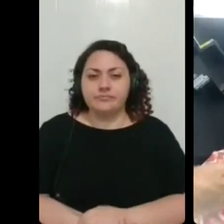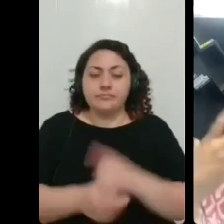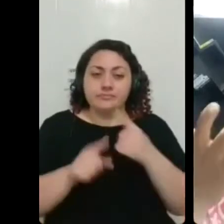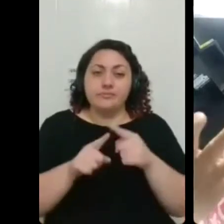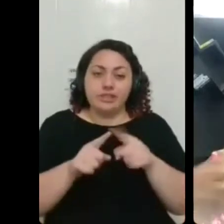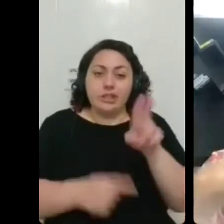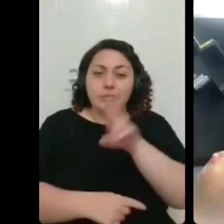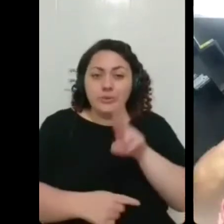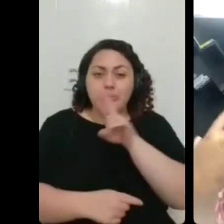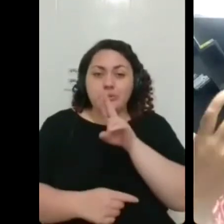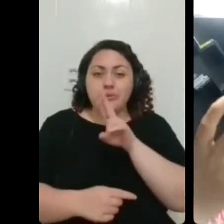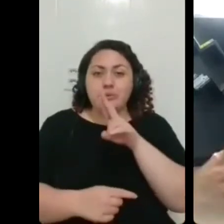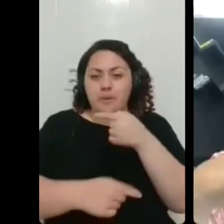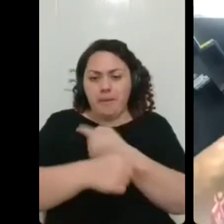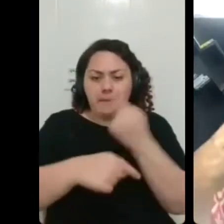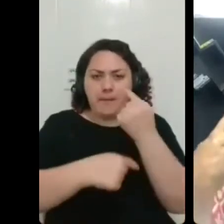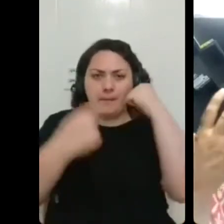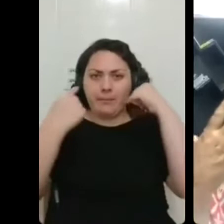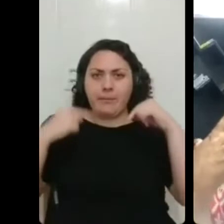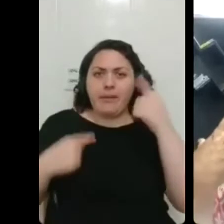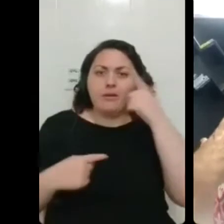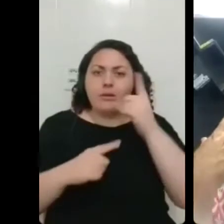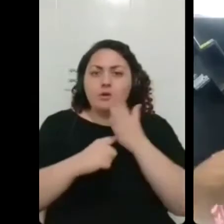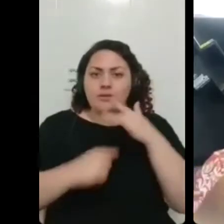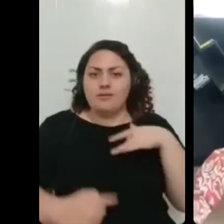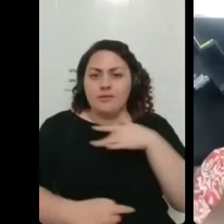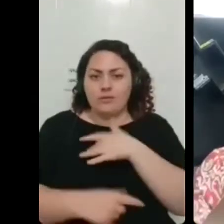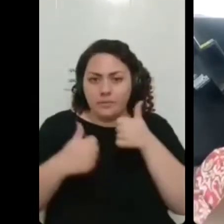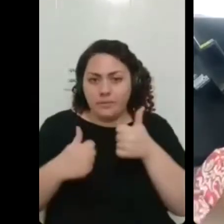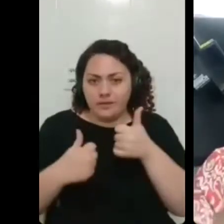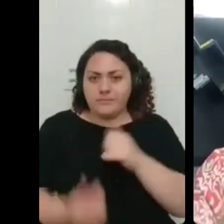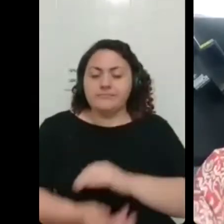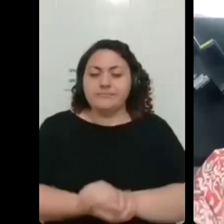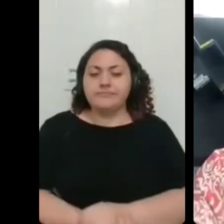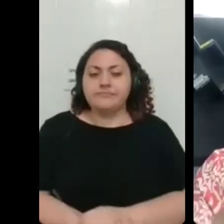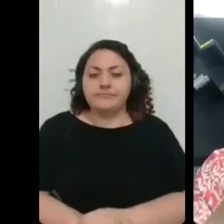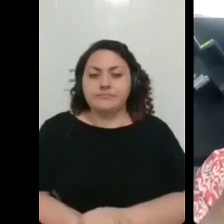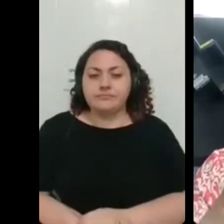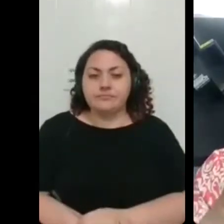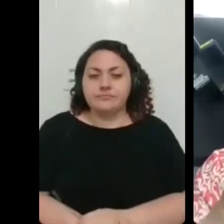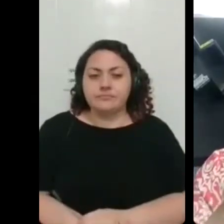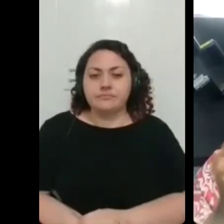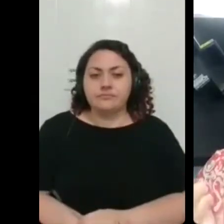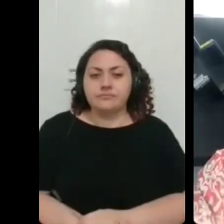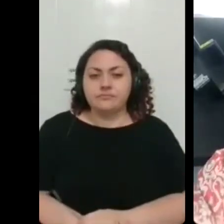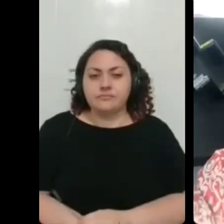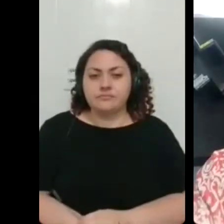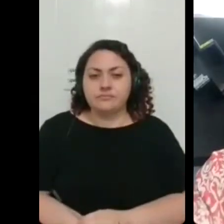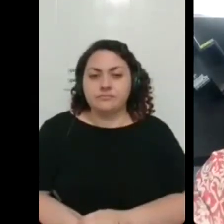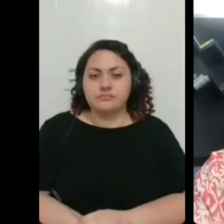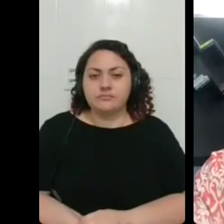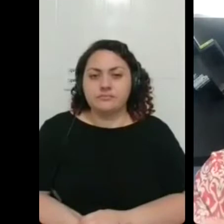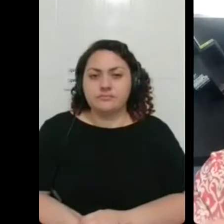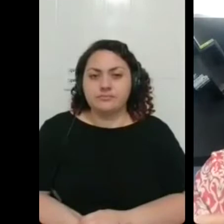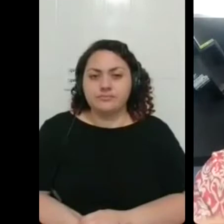colocar pra me manter né bem pra me manter viva num primeiro momento eu pensei passar